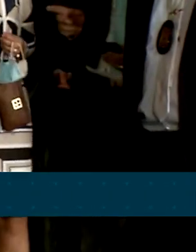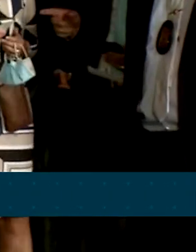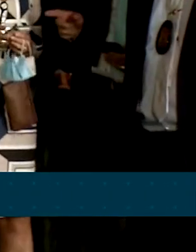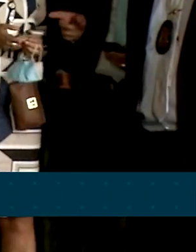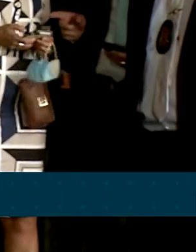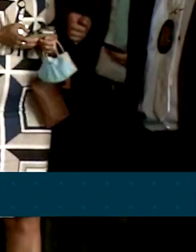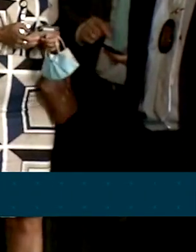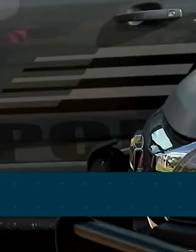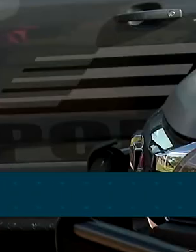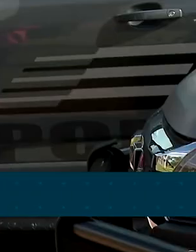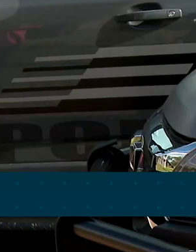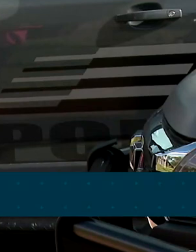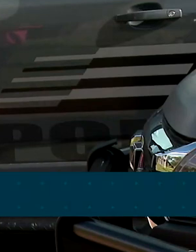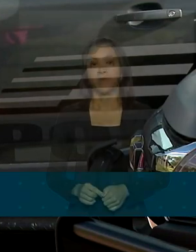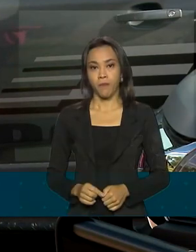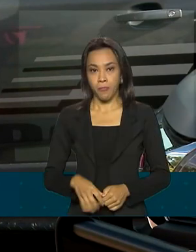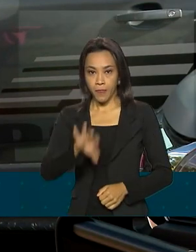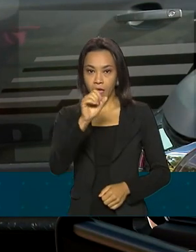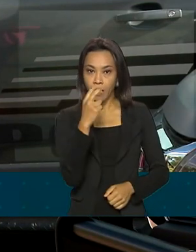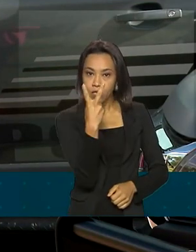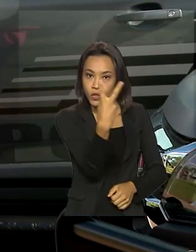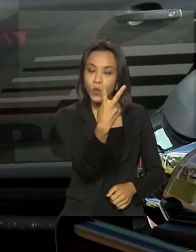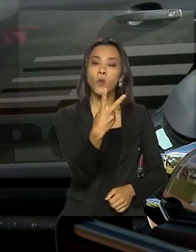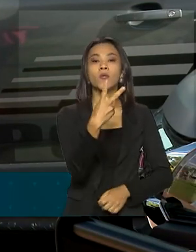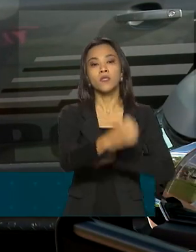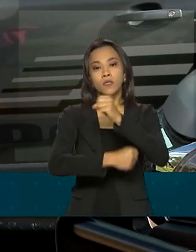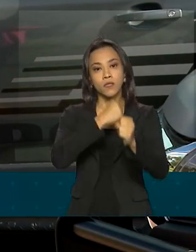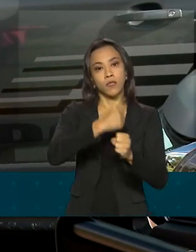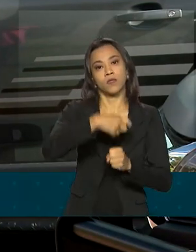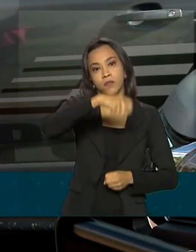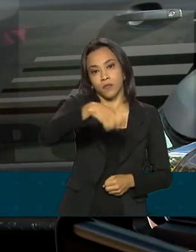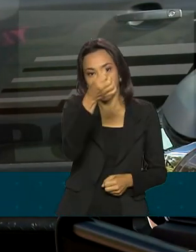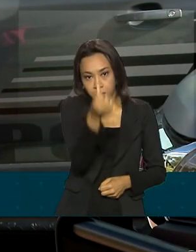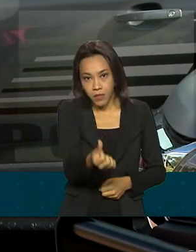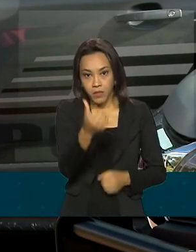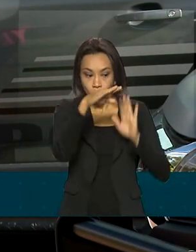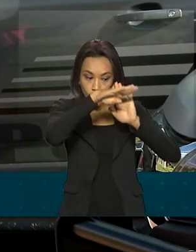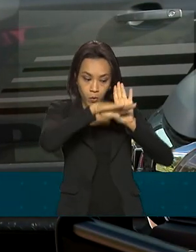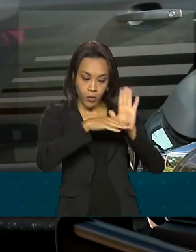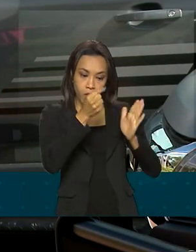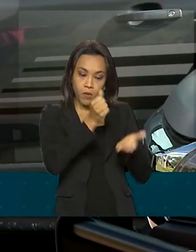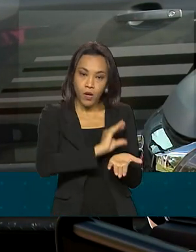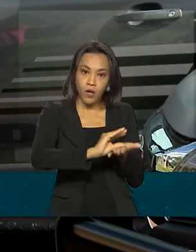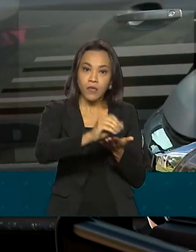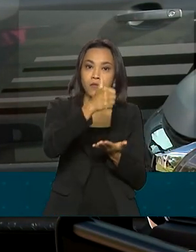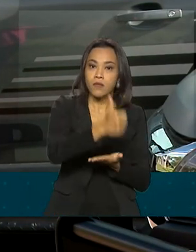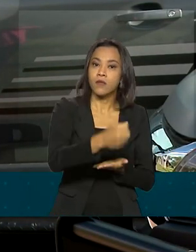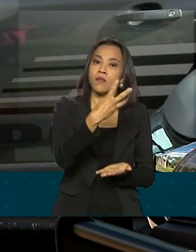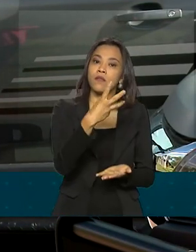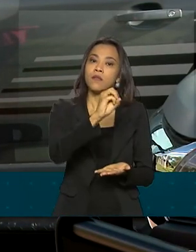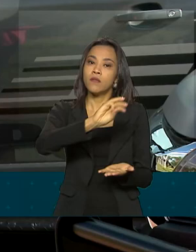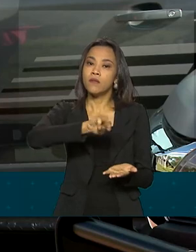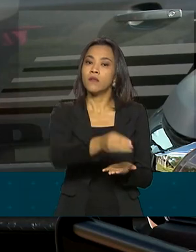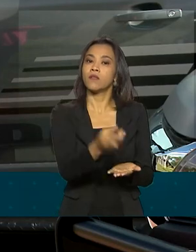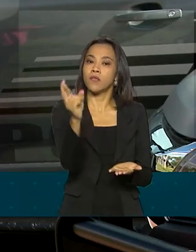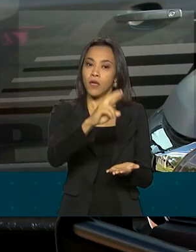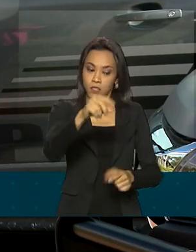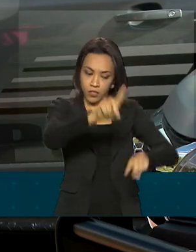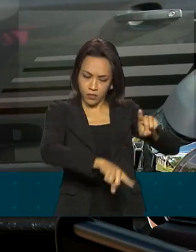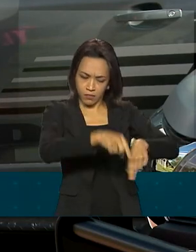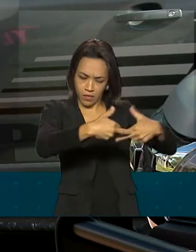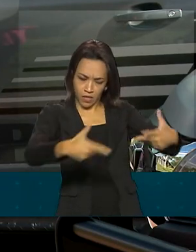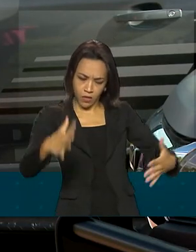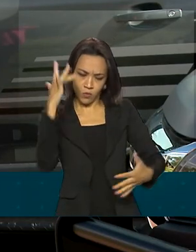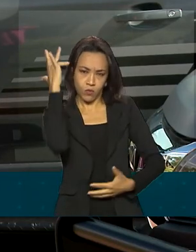12 estados do país. Em dois anos e meio, o programa investiu cerca de 130 milhões de reais em equipamentos de alta